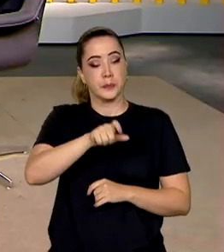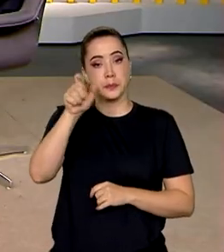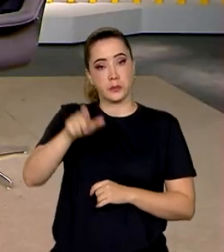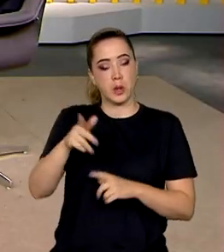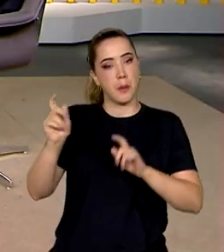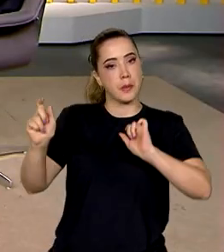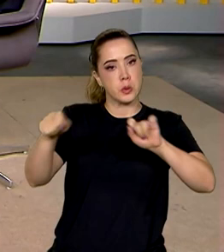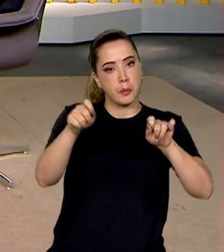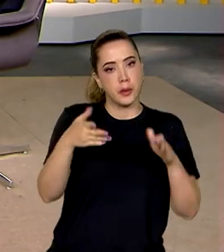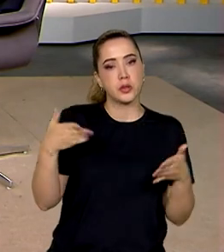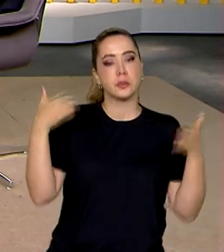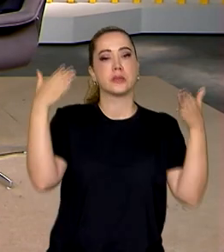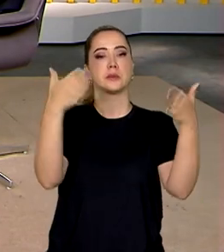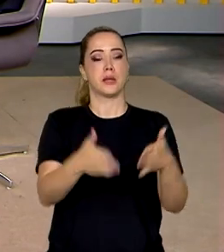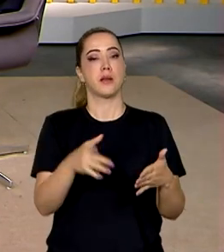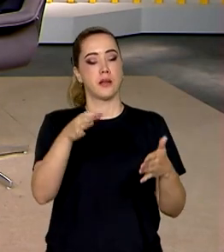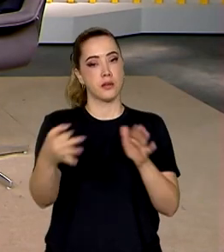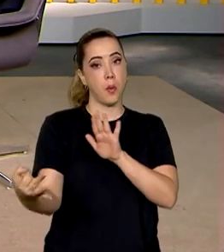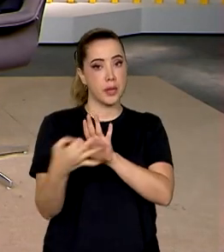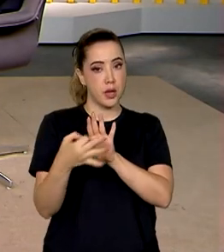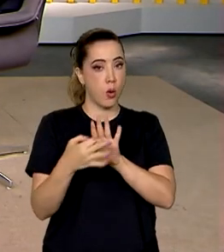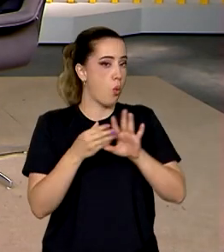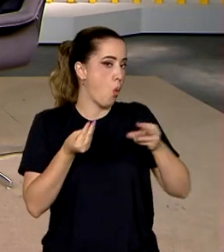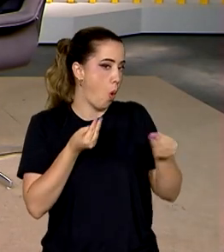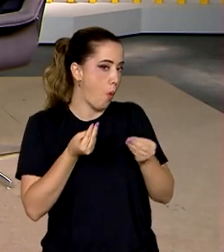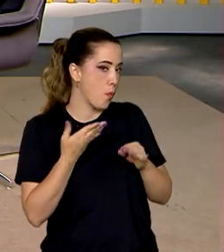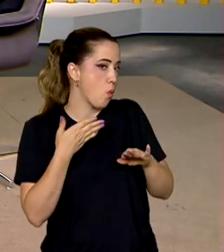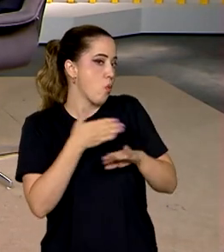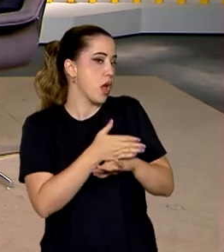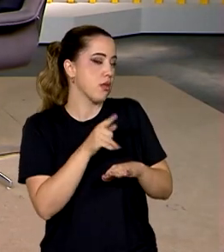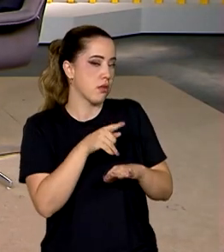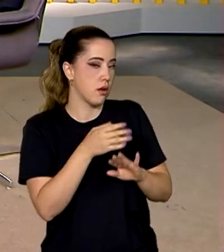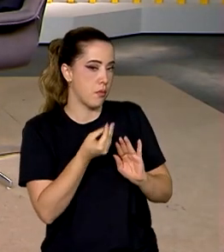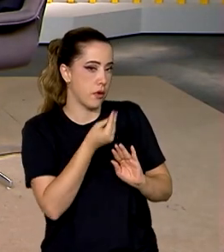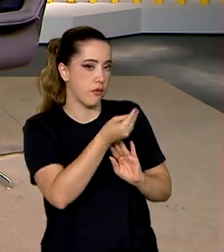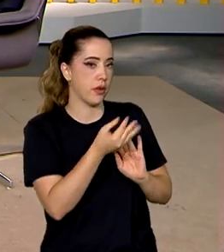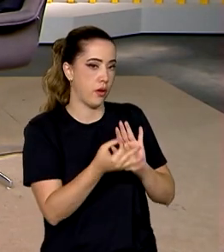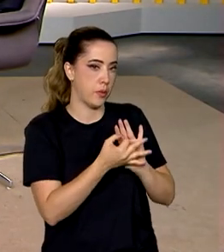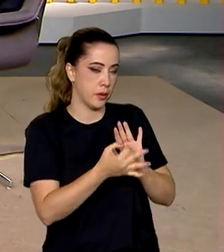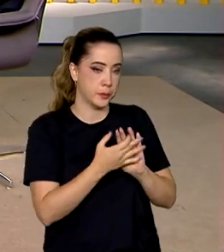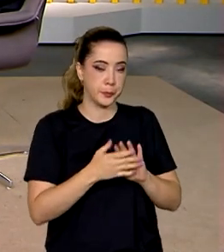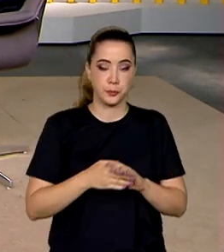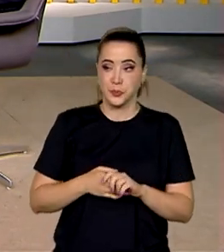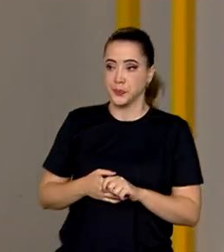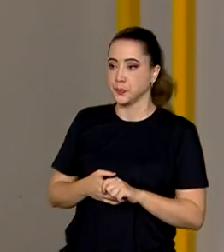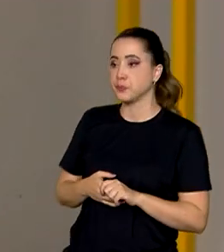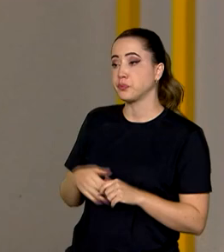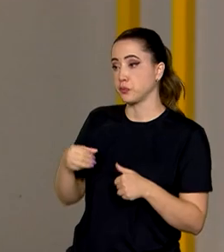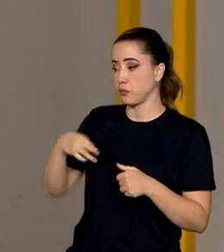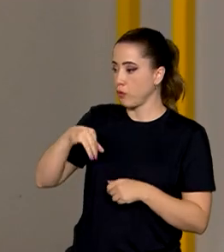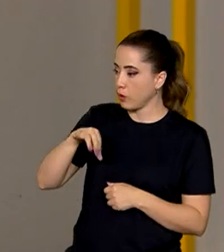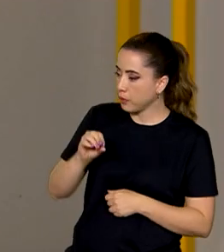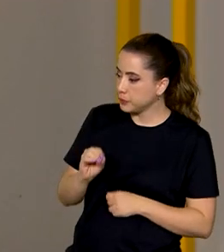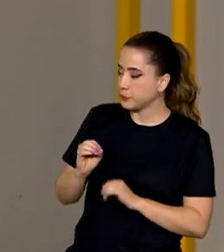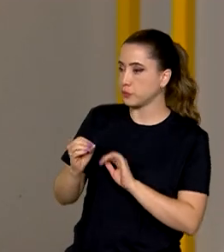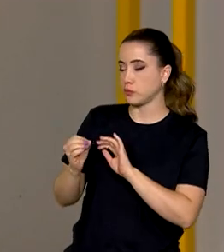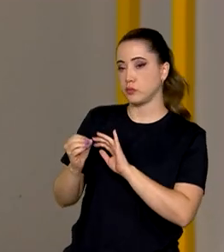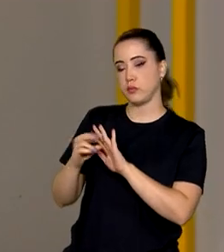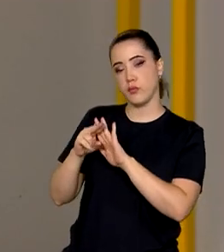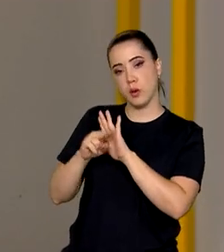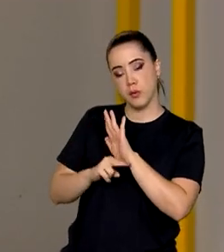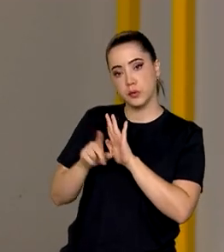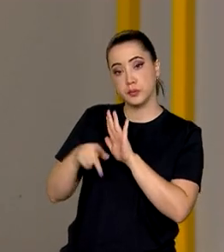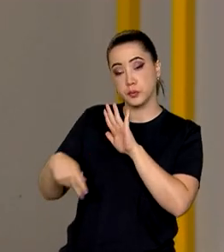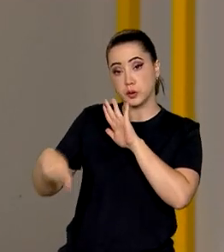pode participar dessa consulta e como fazer, secretária? O marco regulatório é decorrente